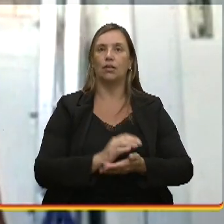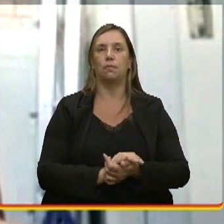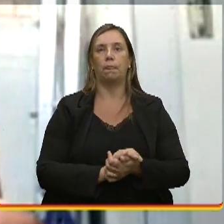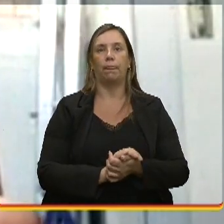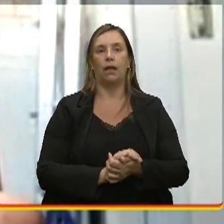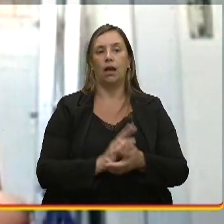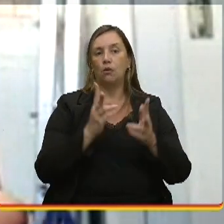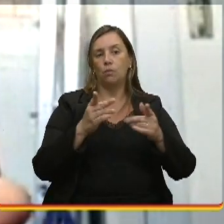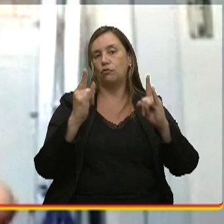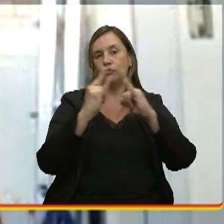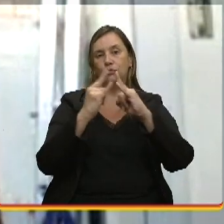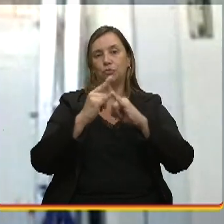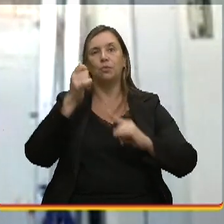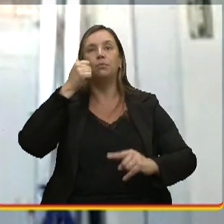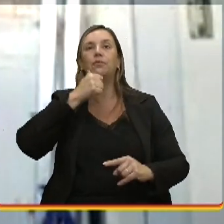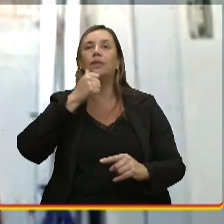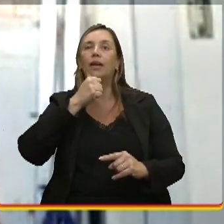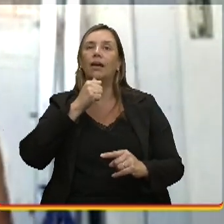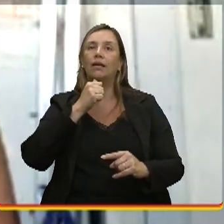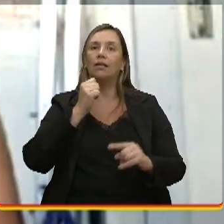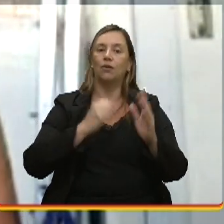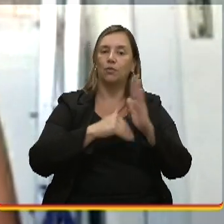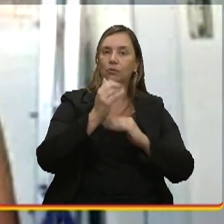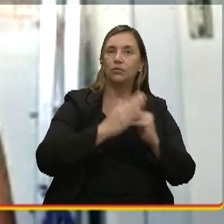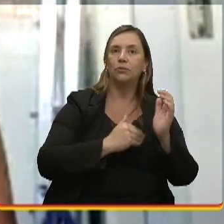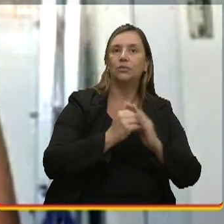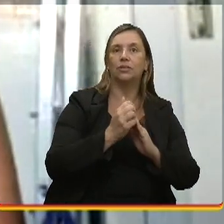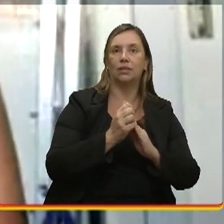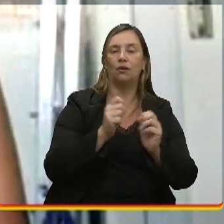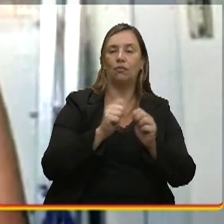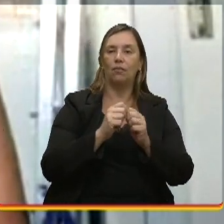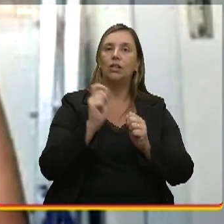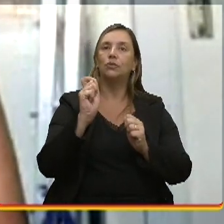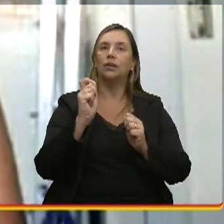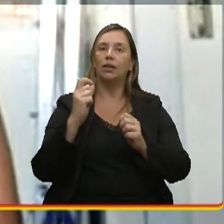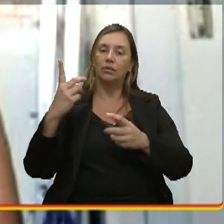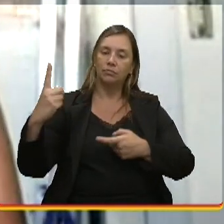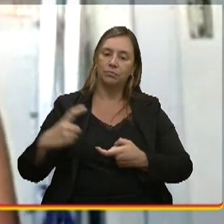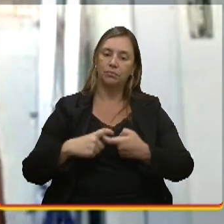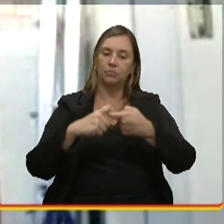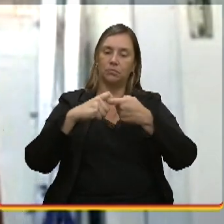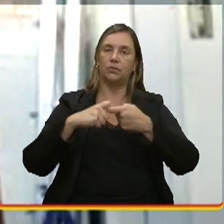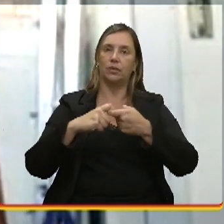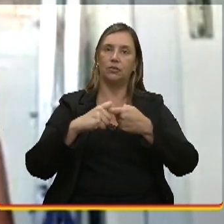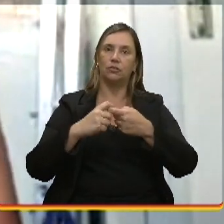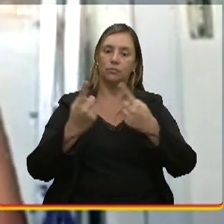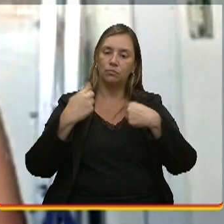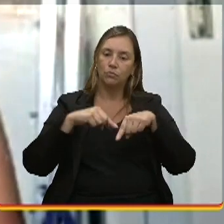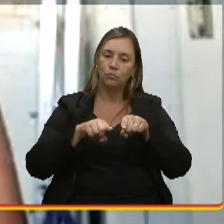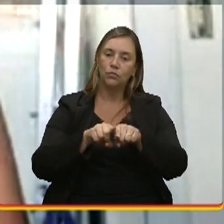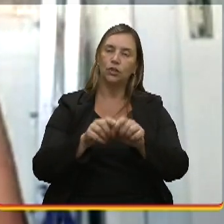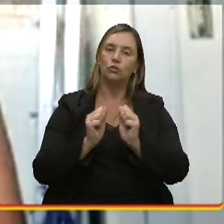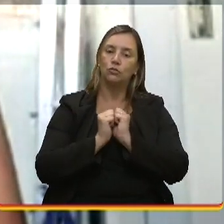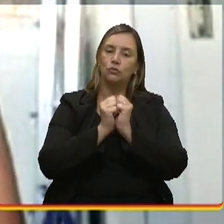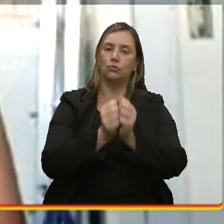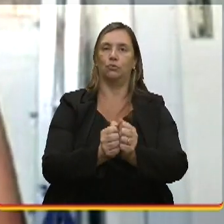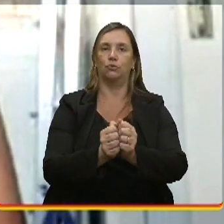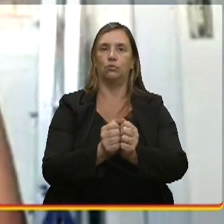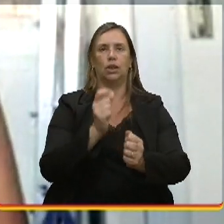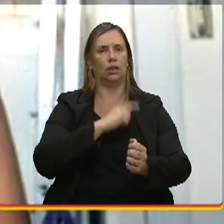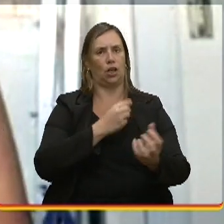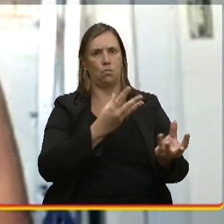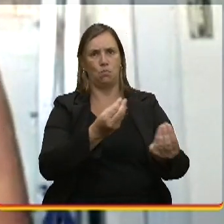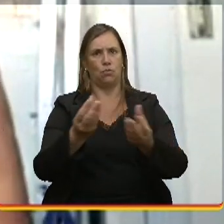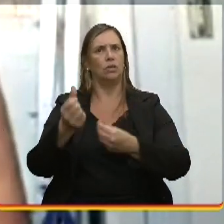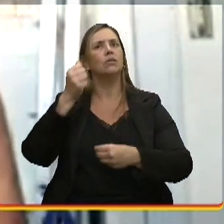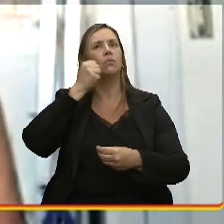faz, né, ela pega na mão da pessoa e diz, não, vamos junto, e isso que tem muitas mulheres que sabem já fazer as coisas, né,